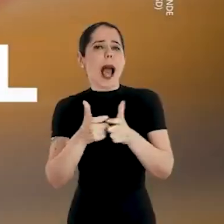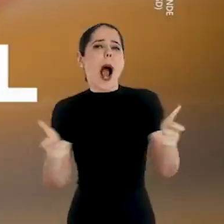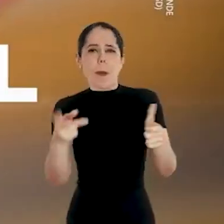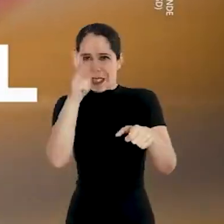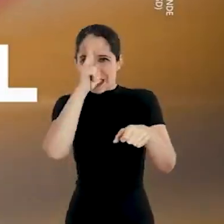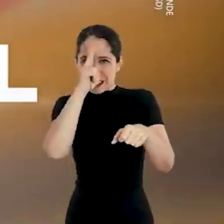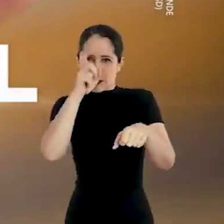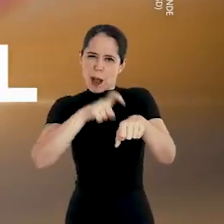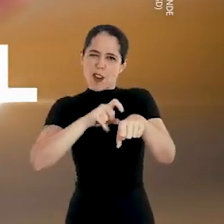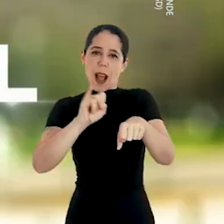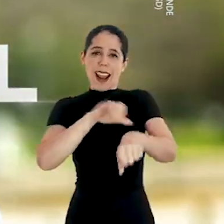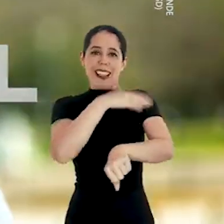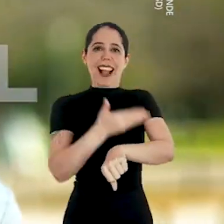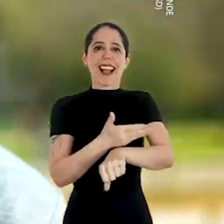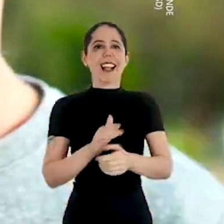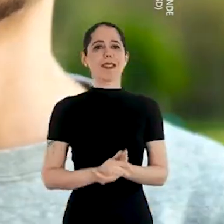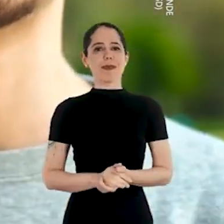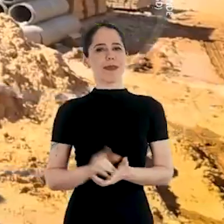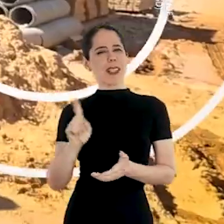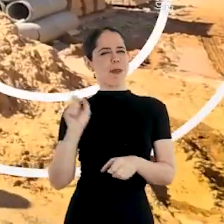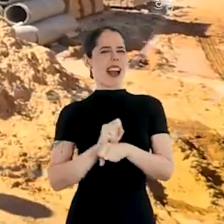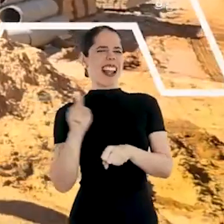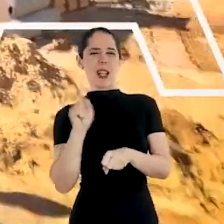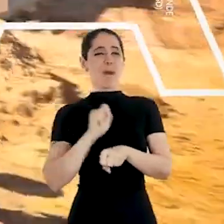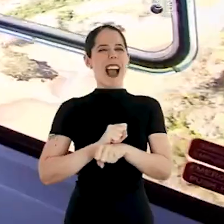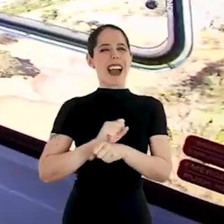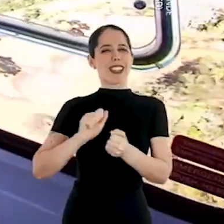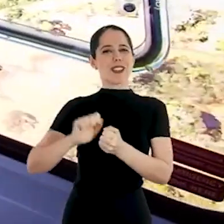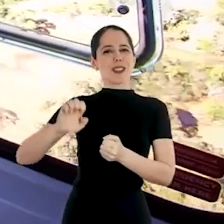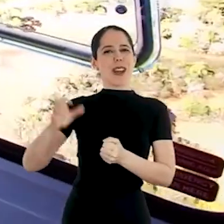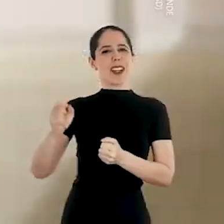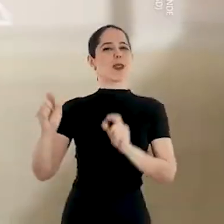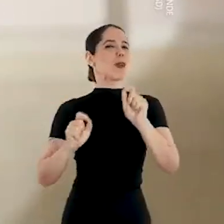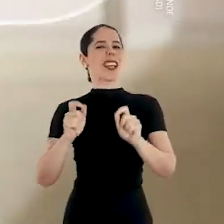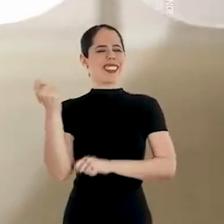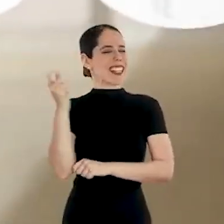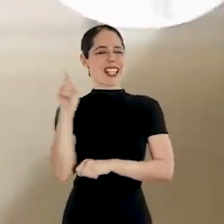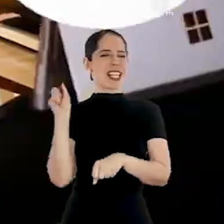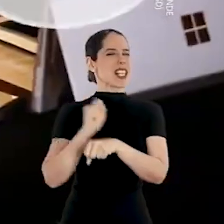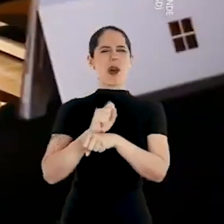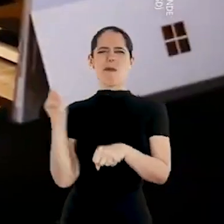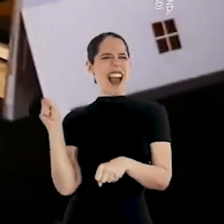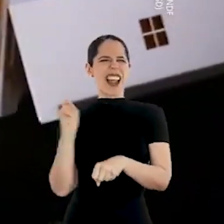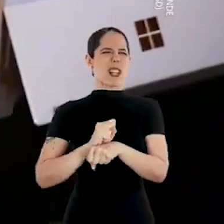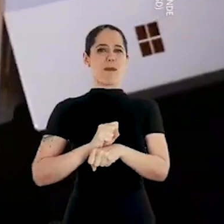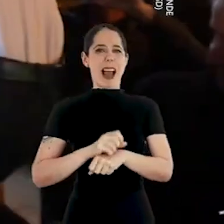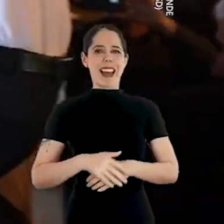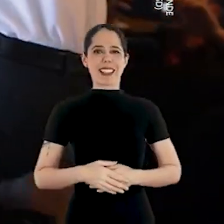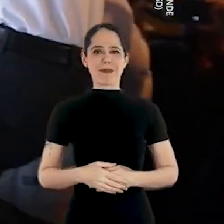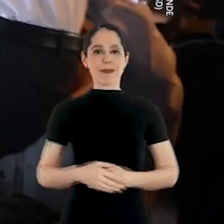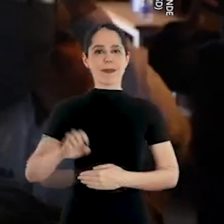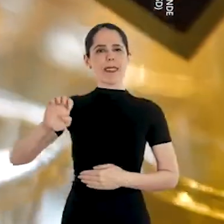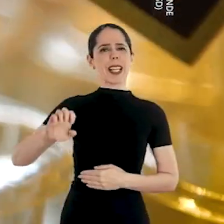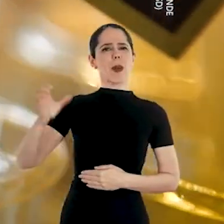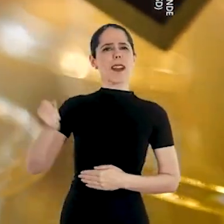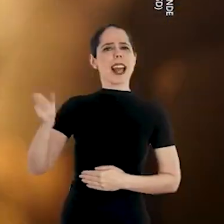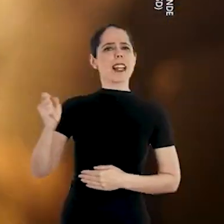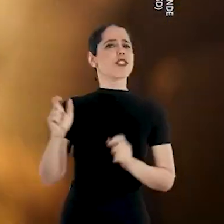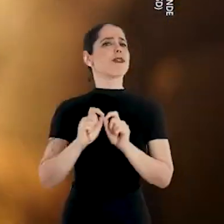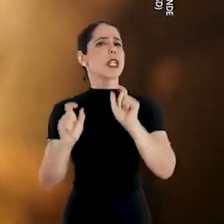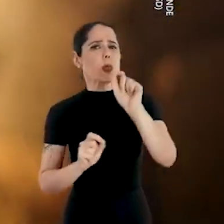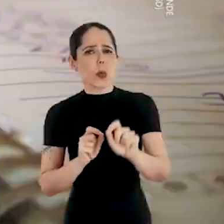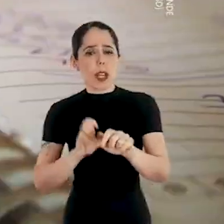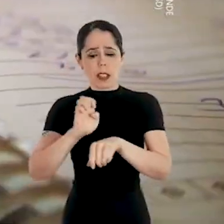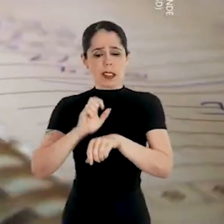ampliar o ensino médio em tempo integral. Não para, não para com o Eduardo, o Rio Grande. Não para, não para. Eduardo